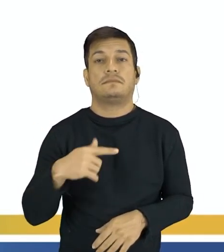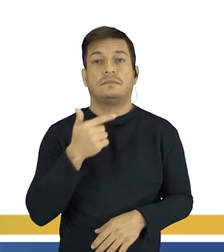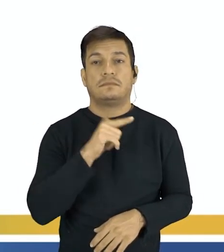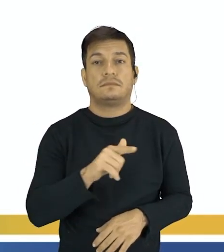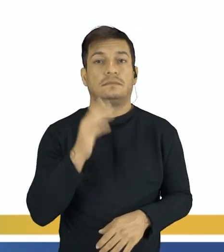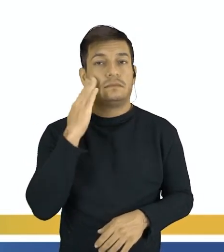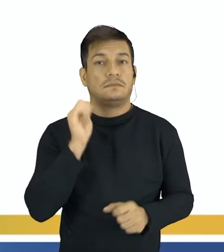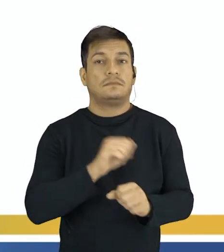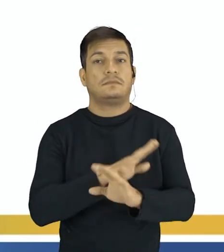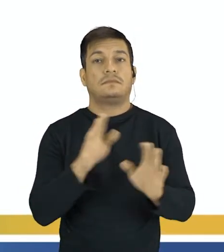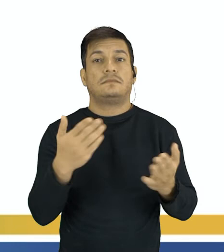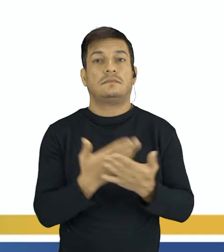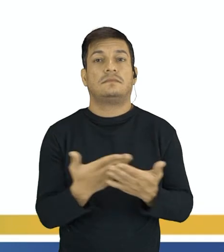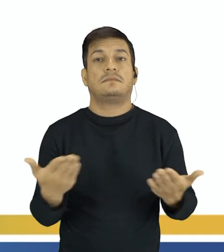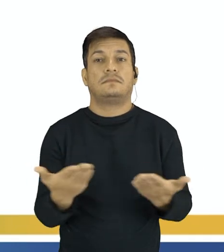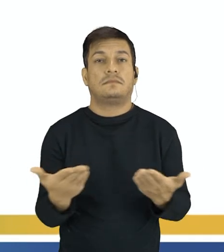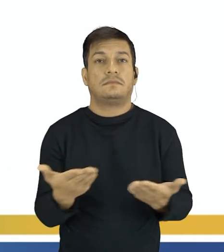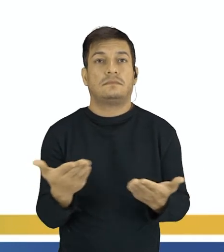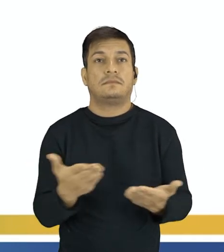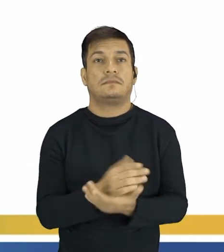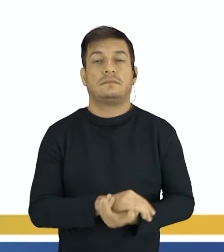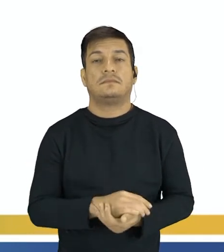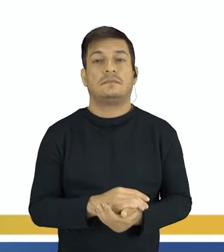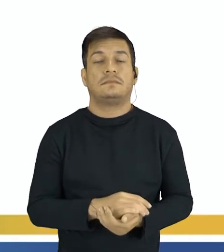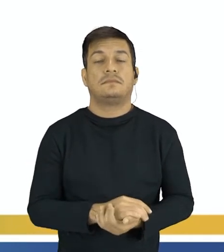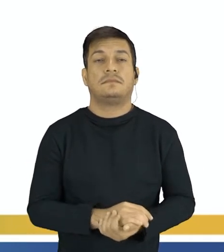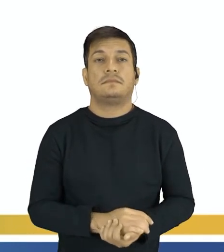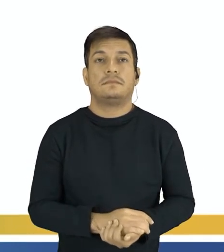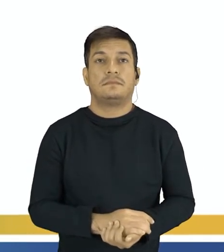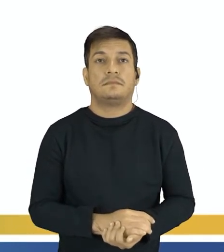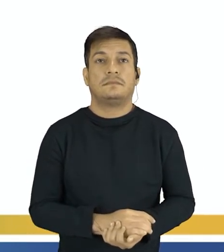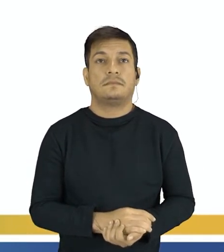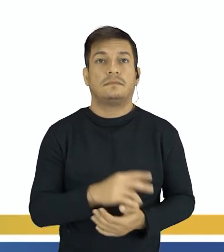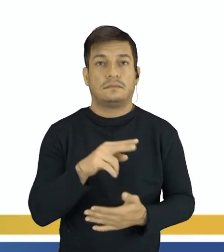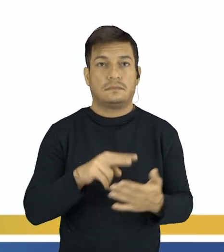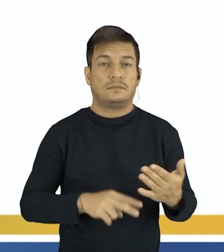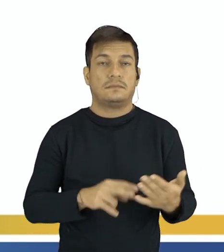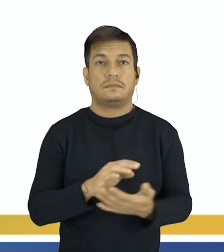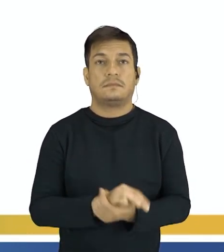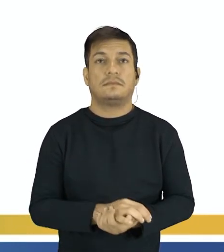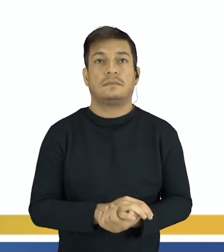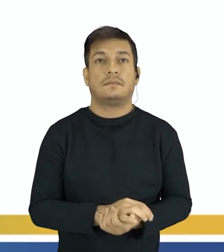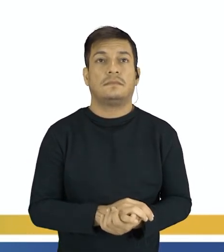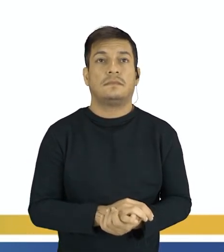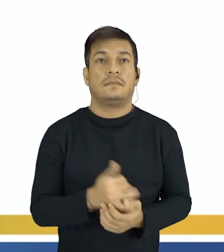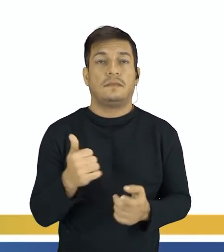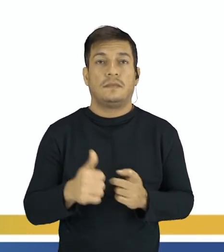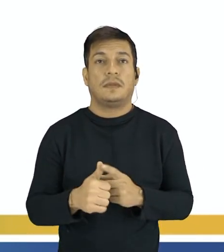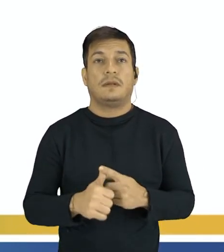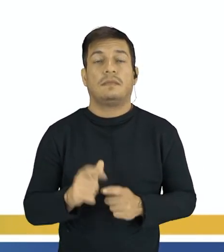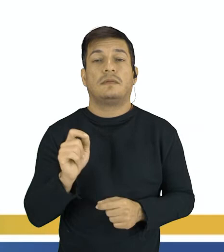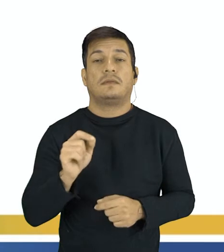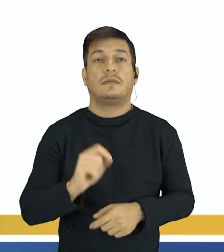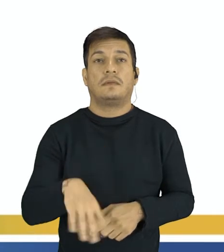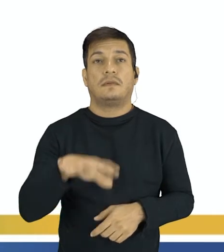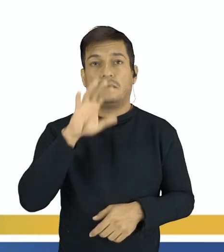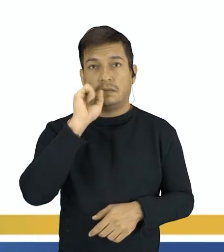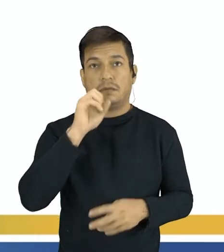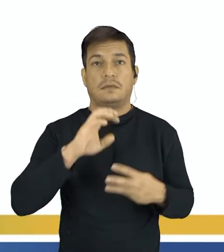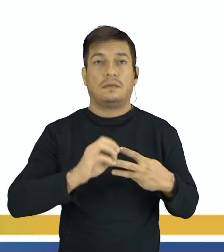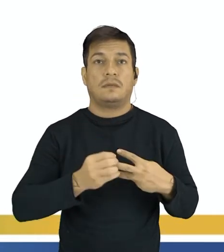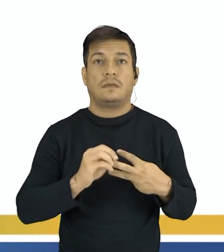conseguiram entender a aula de hoje que tratou sobre balanceamento químico. Vou ler cada um para vocês. Primeira questão diz o seguinte,